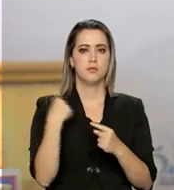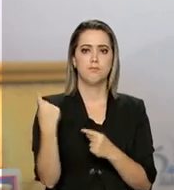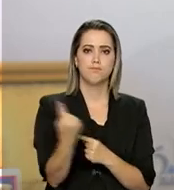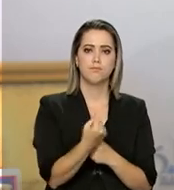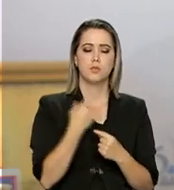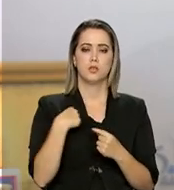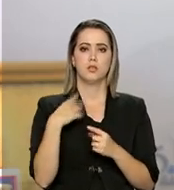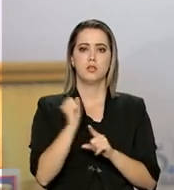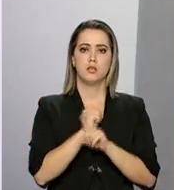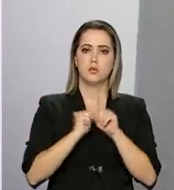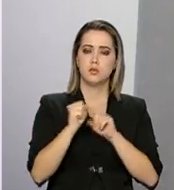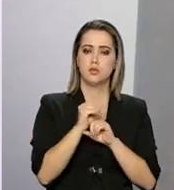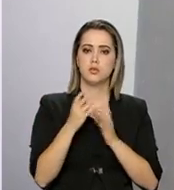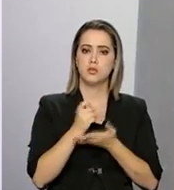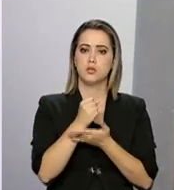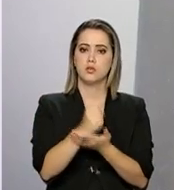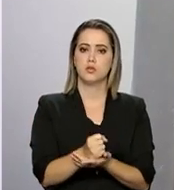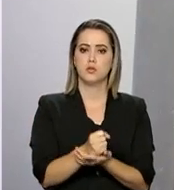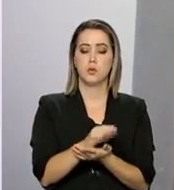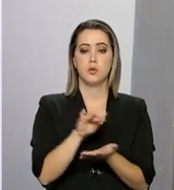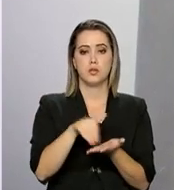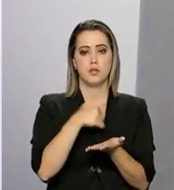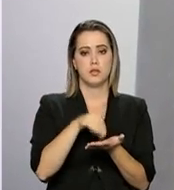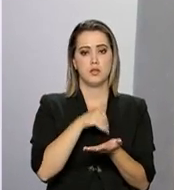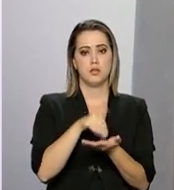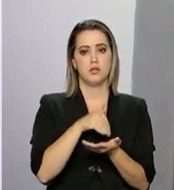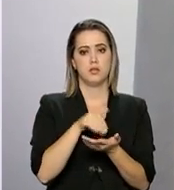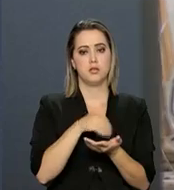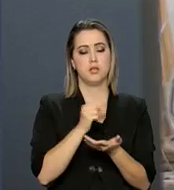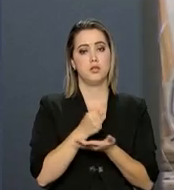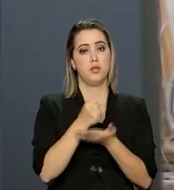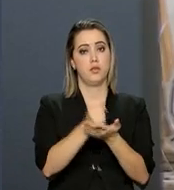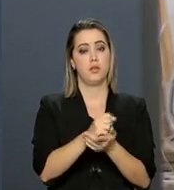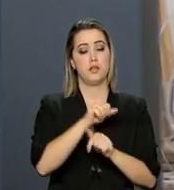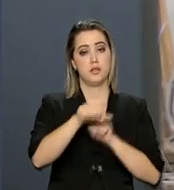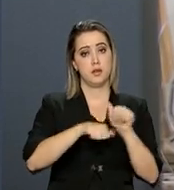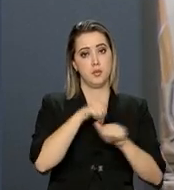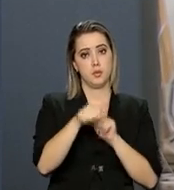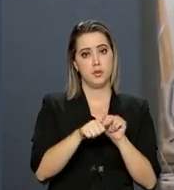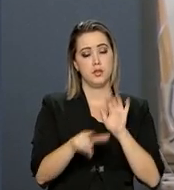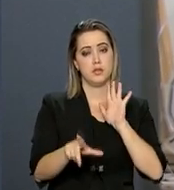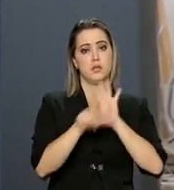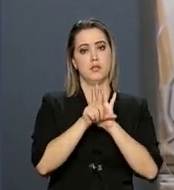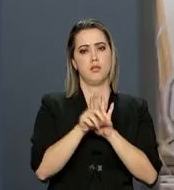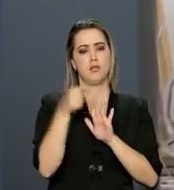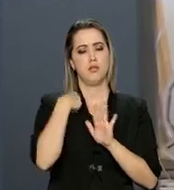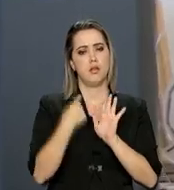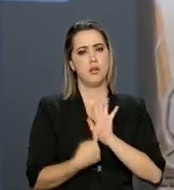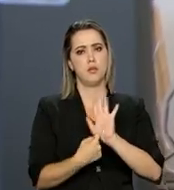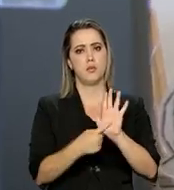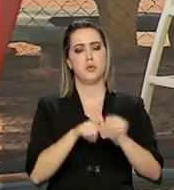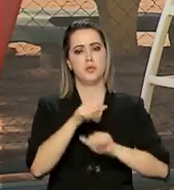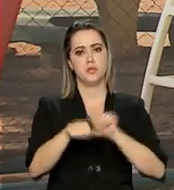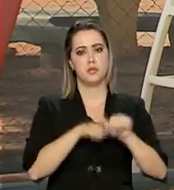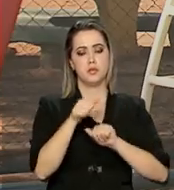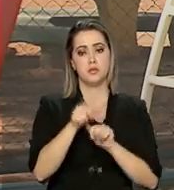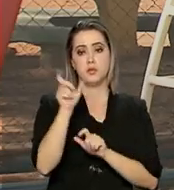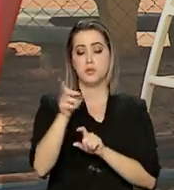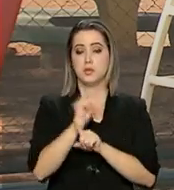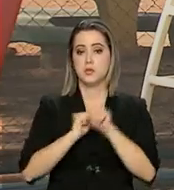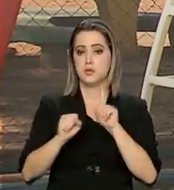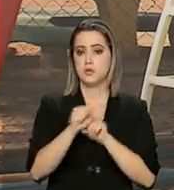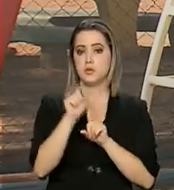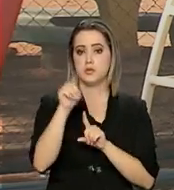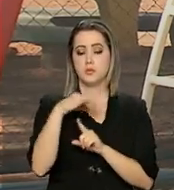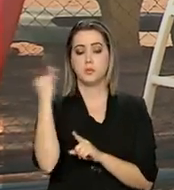que a sociedade oferece. O secretário destacou que a mudança na lei reflete uma transformação na própria sociedade. Para ele, é